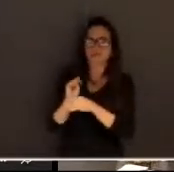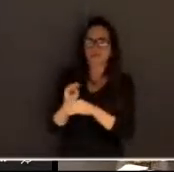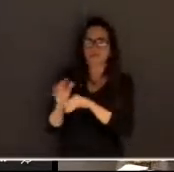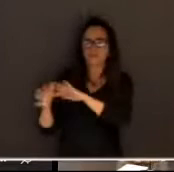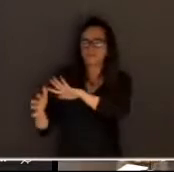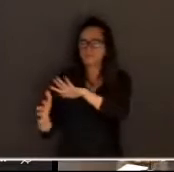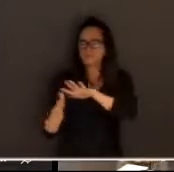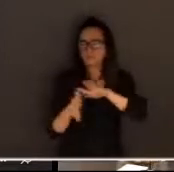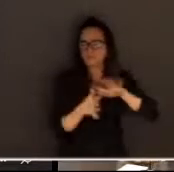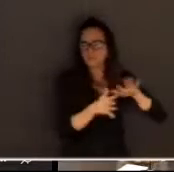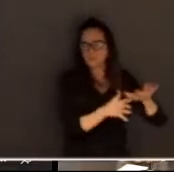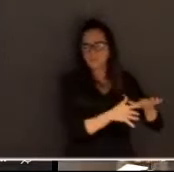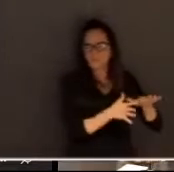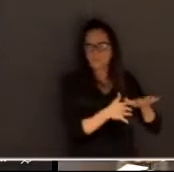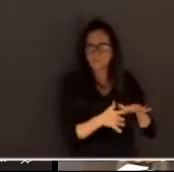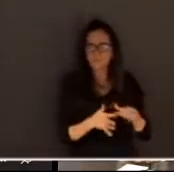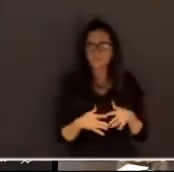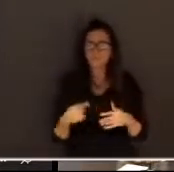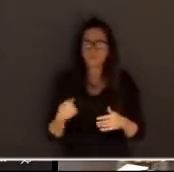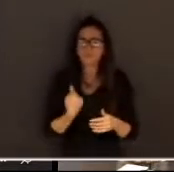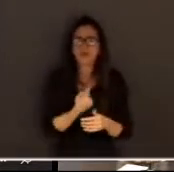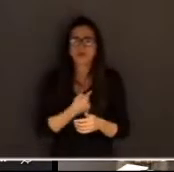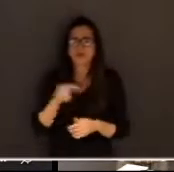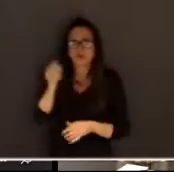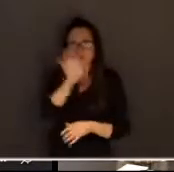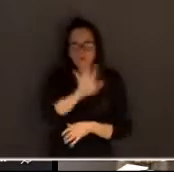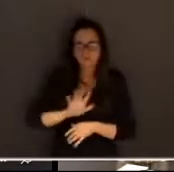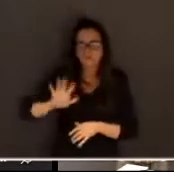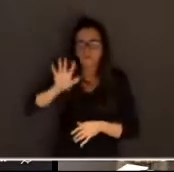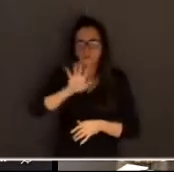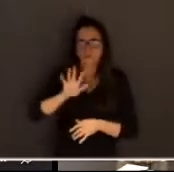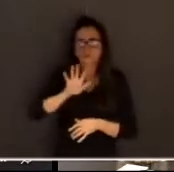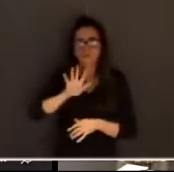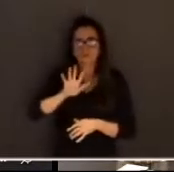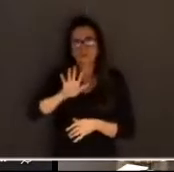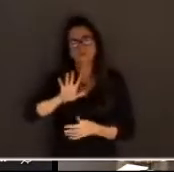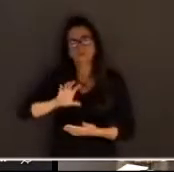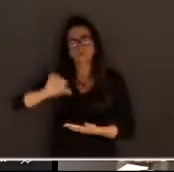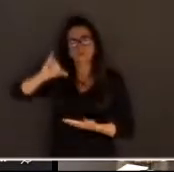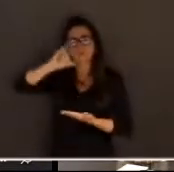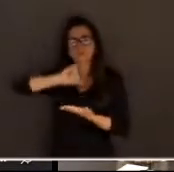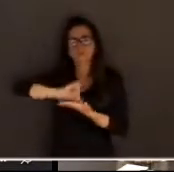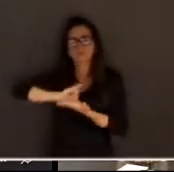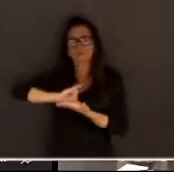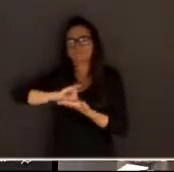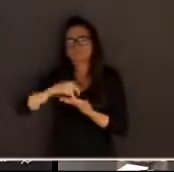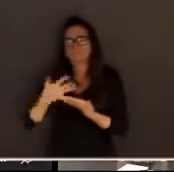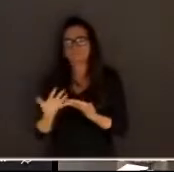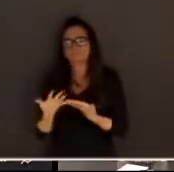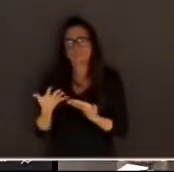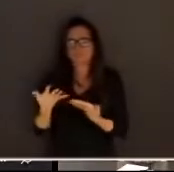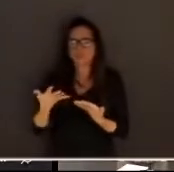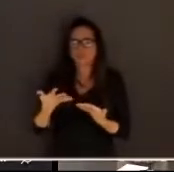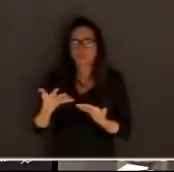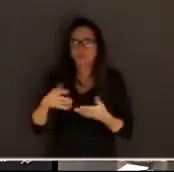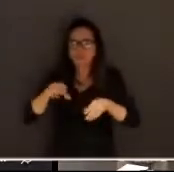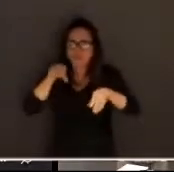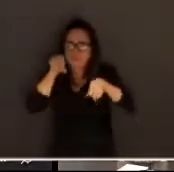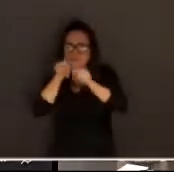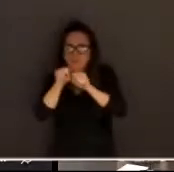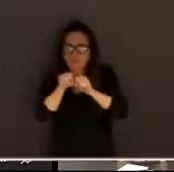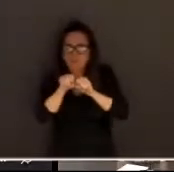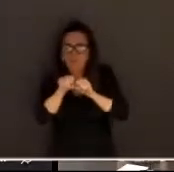das unidades da nossa federação de uma capital em que por um homicídio duplamente qualificado consumado